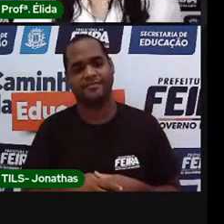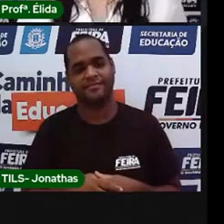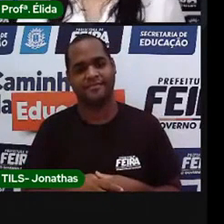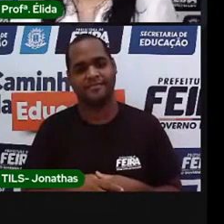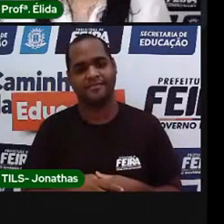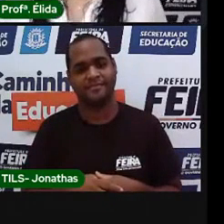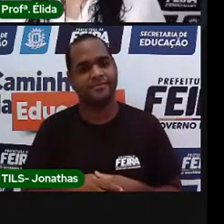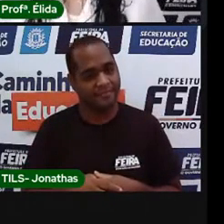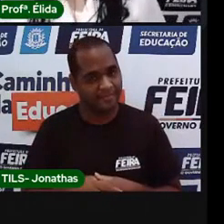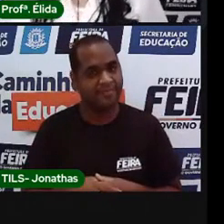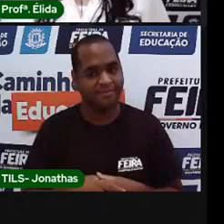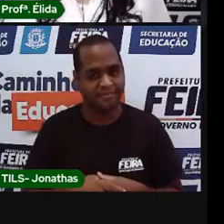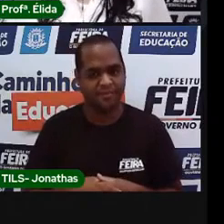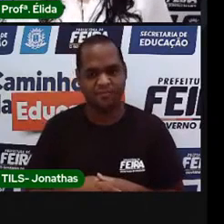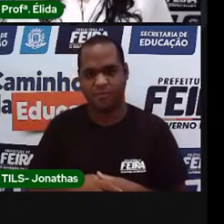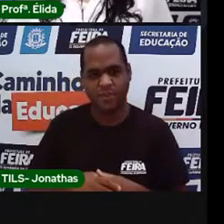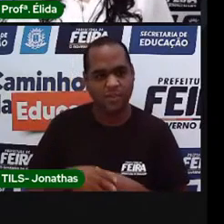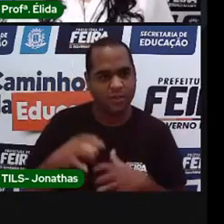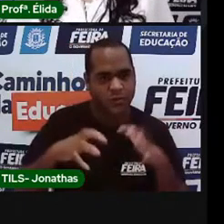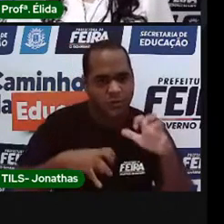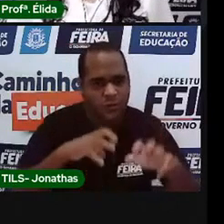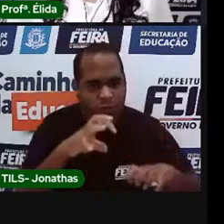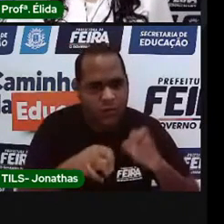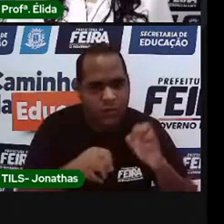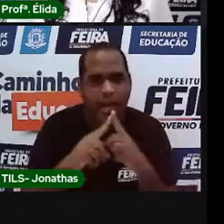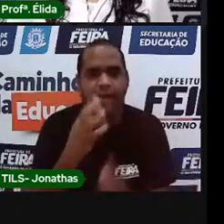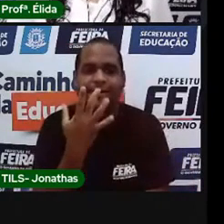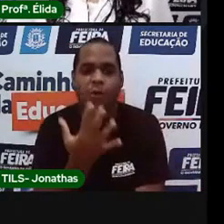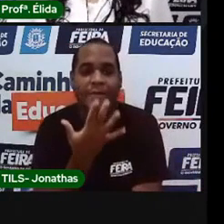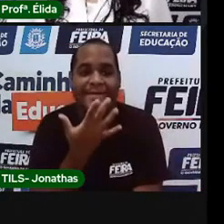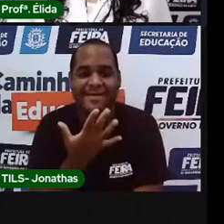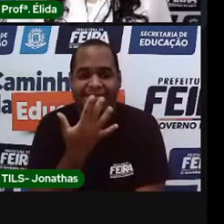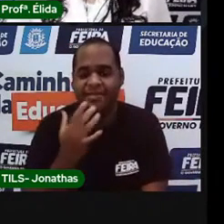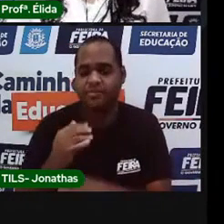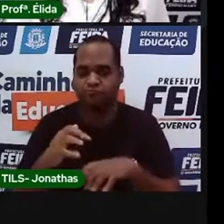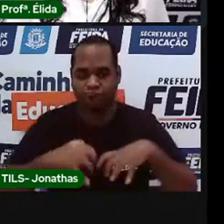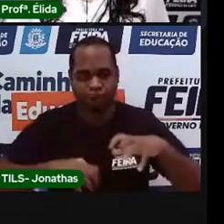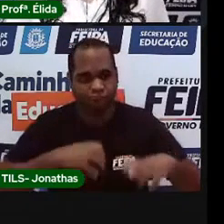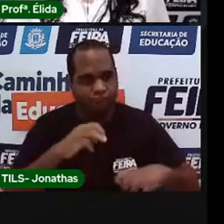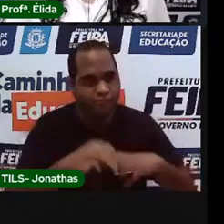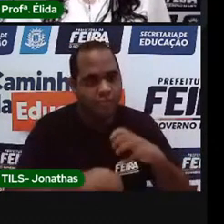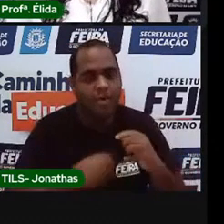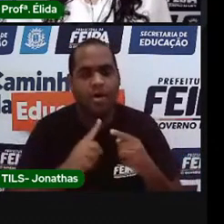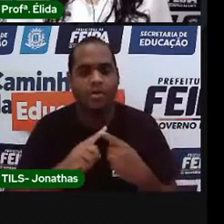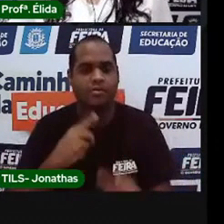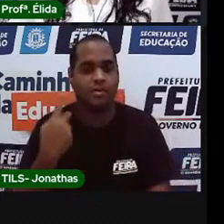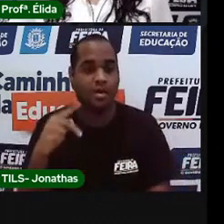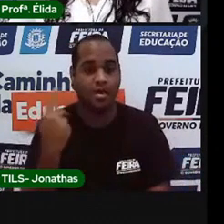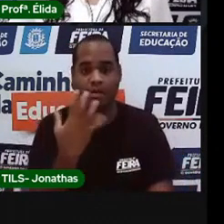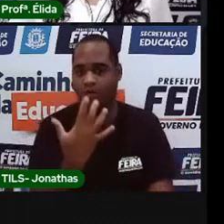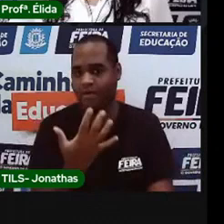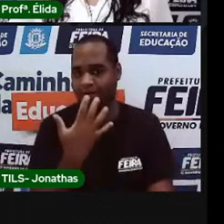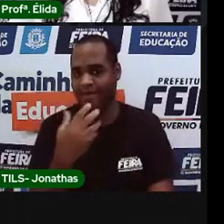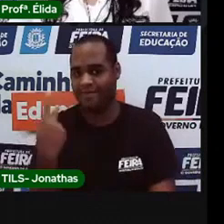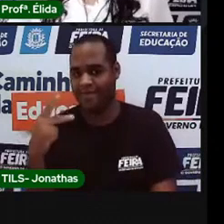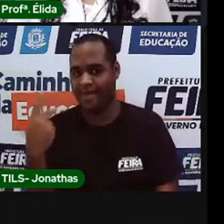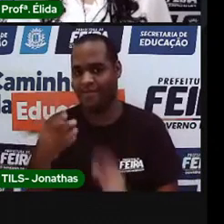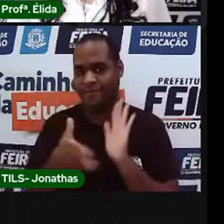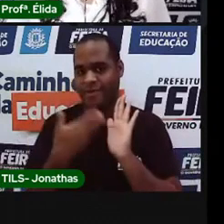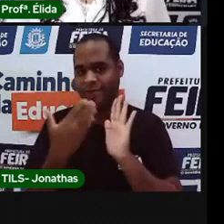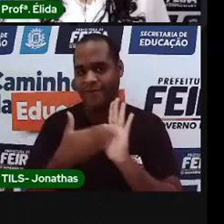O Monstro das Cores. O Monstro das Cores é um livro de Ana Lenas.